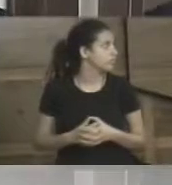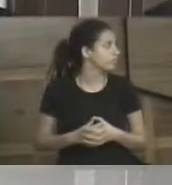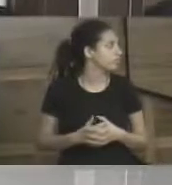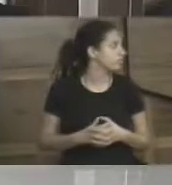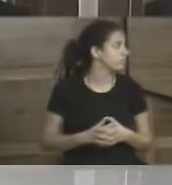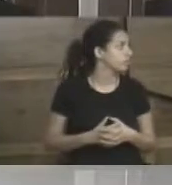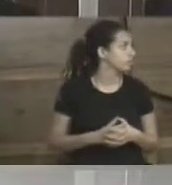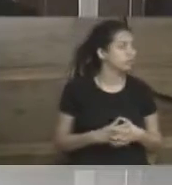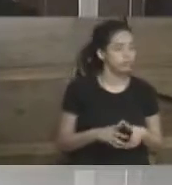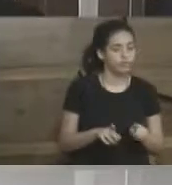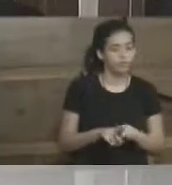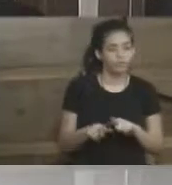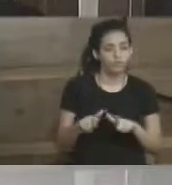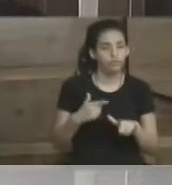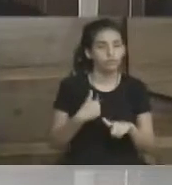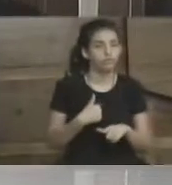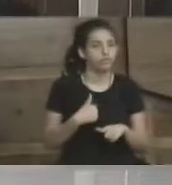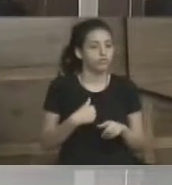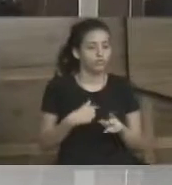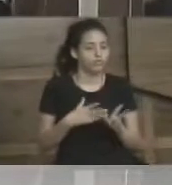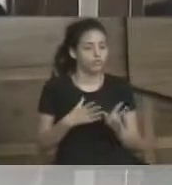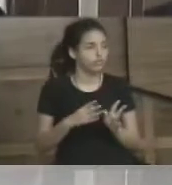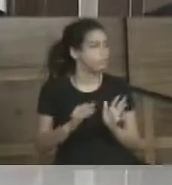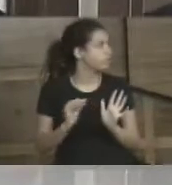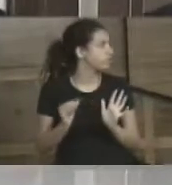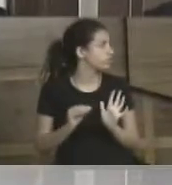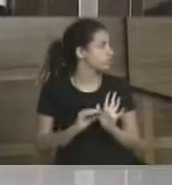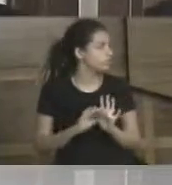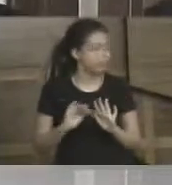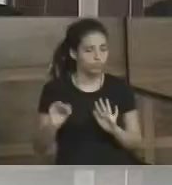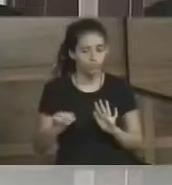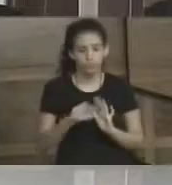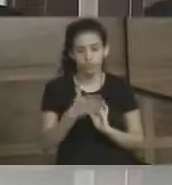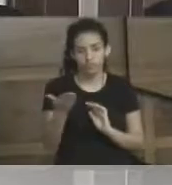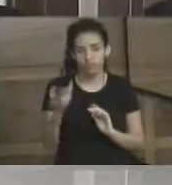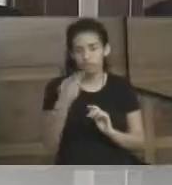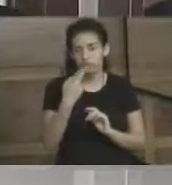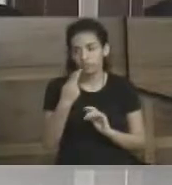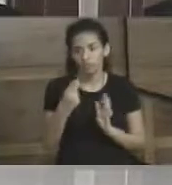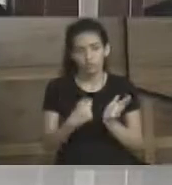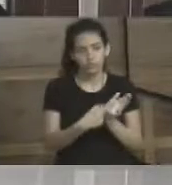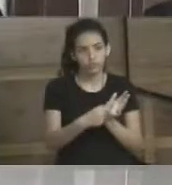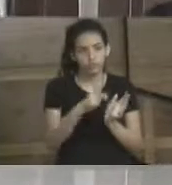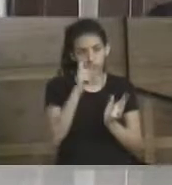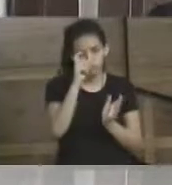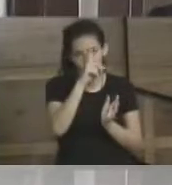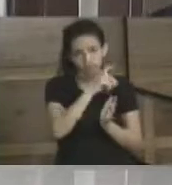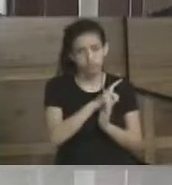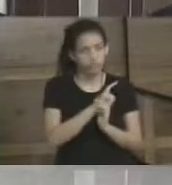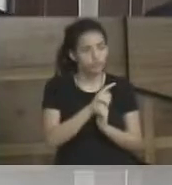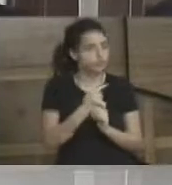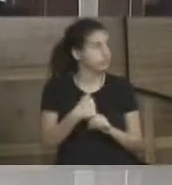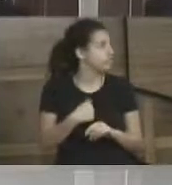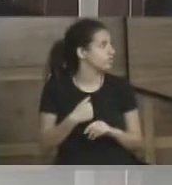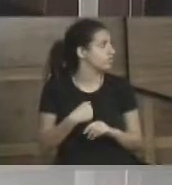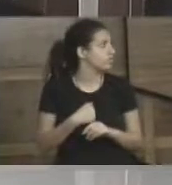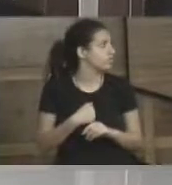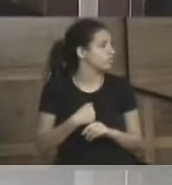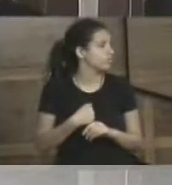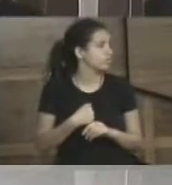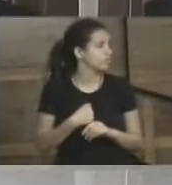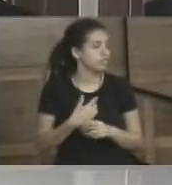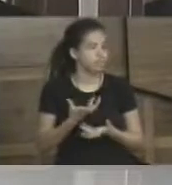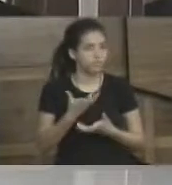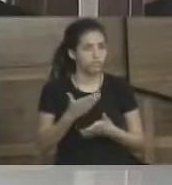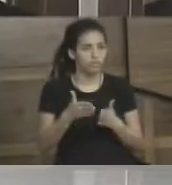A questão do emprego, eu separei aqui, Tite. Você e a Jane falaram sobre a assinatura que é difícil. Eu ia pedir